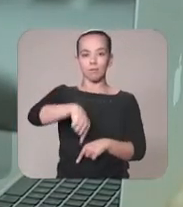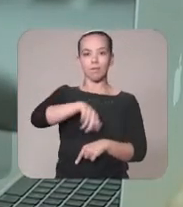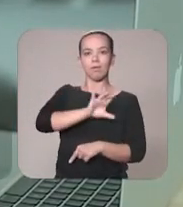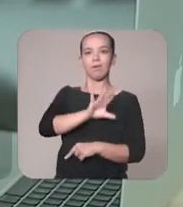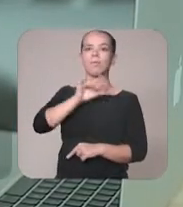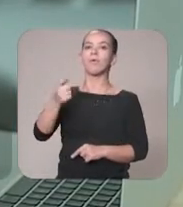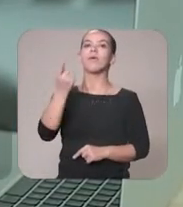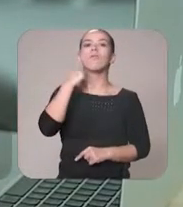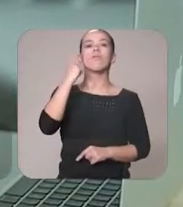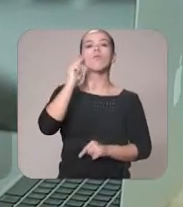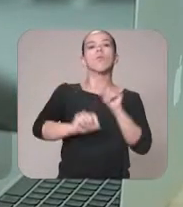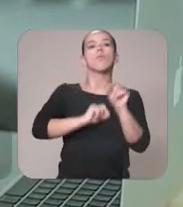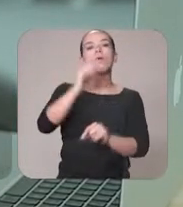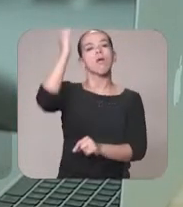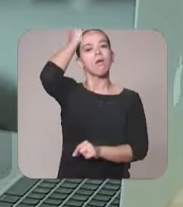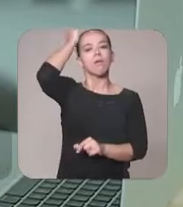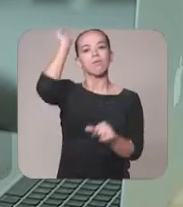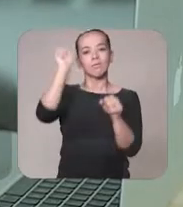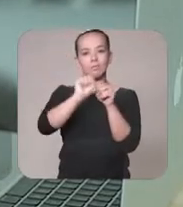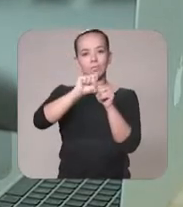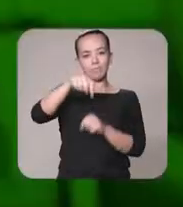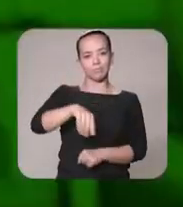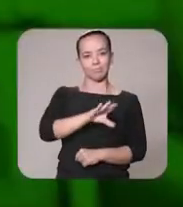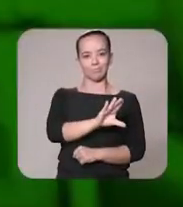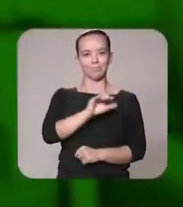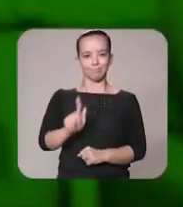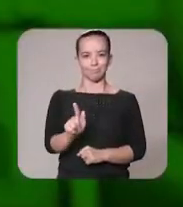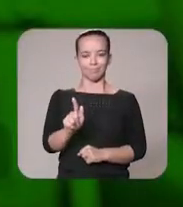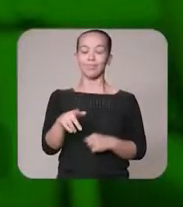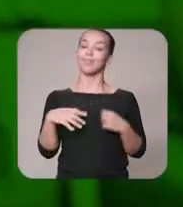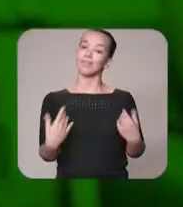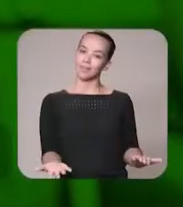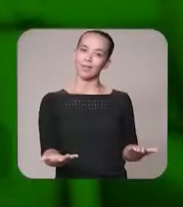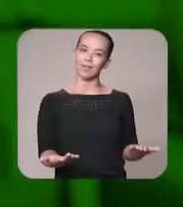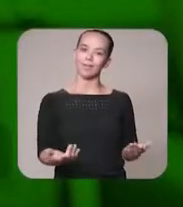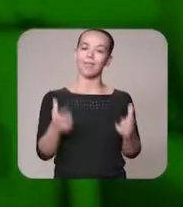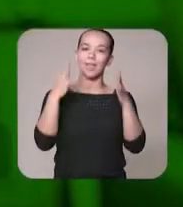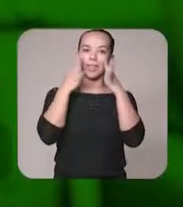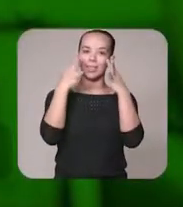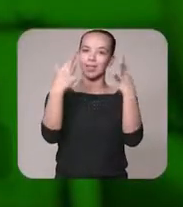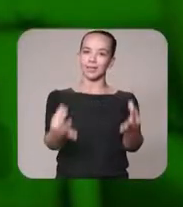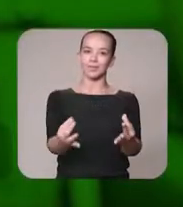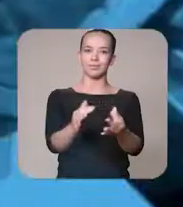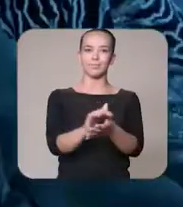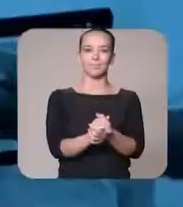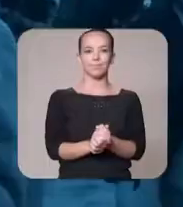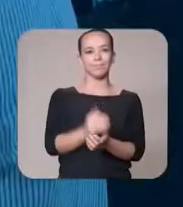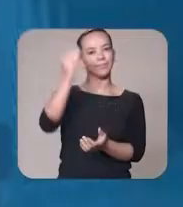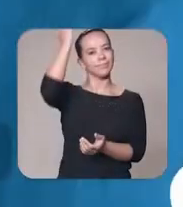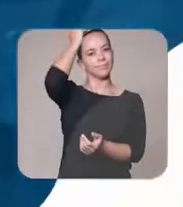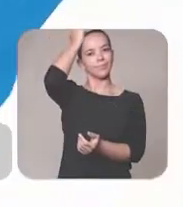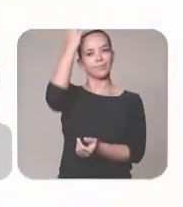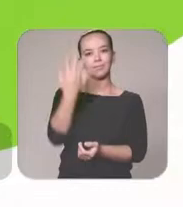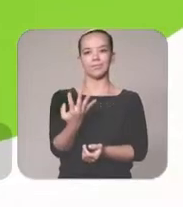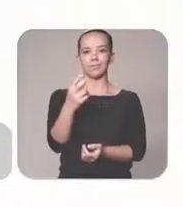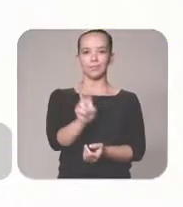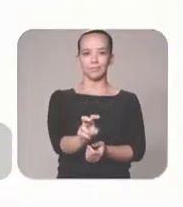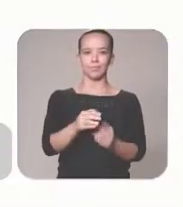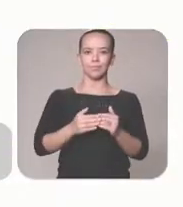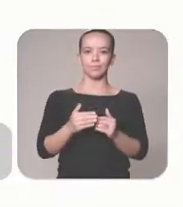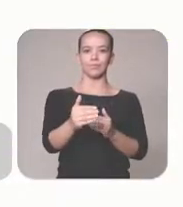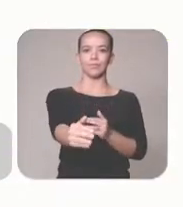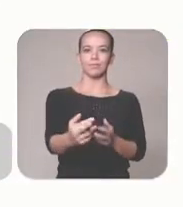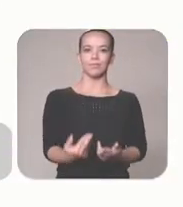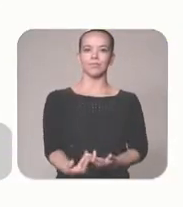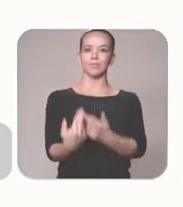capital. Bora ver o que o Reinaldo fez para o Campo Grande? Então, fica ligado. Reinaldo 45,